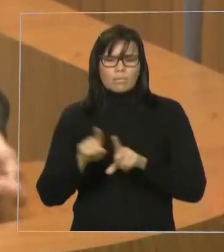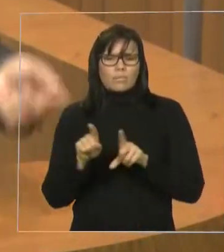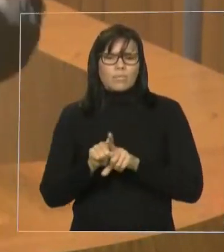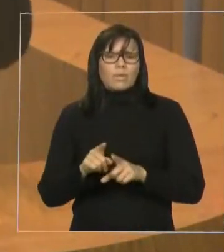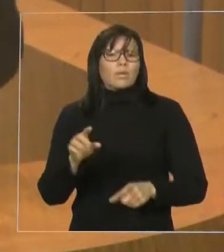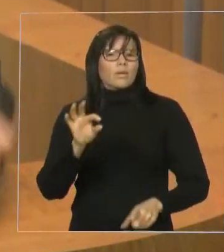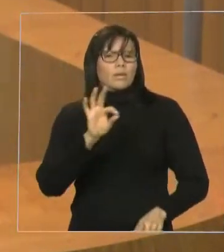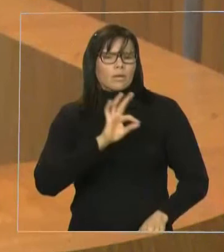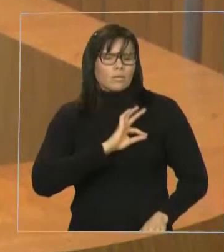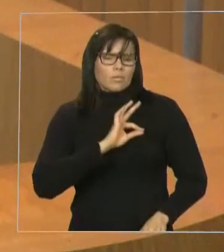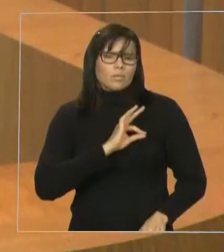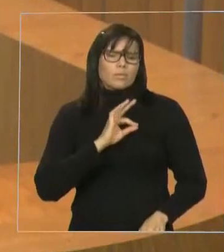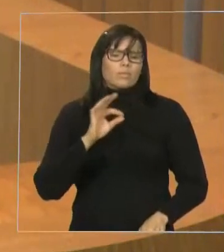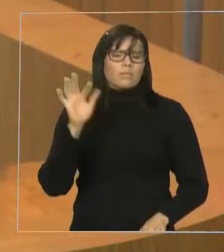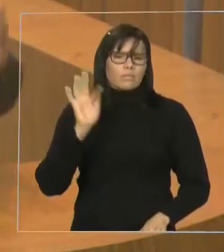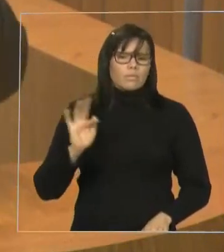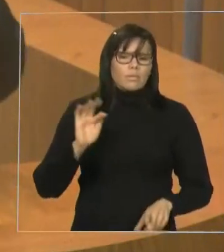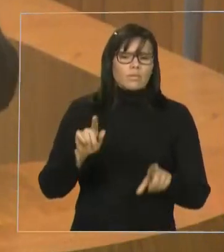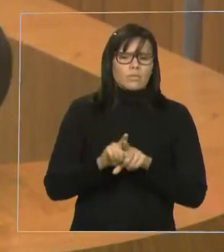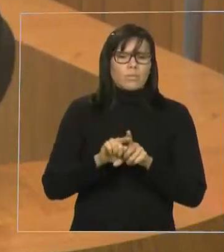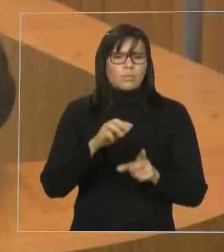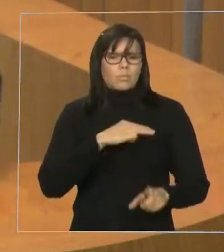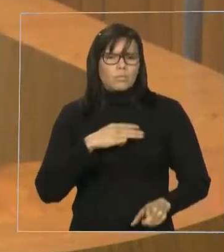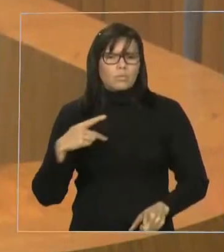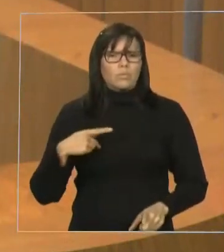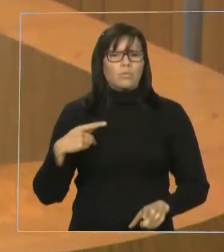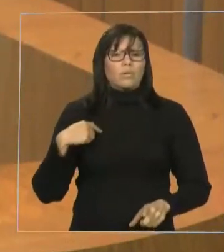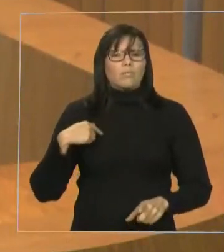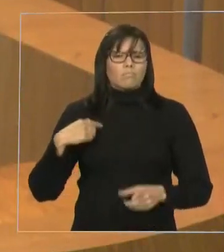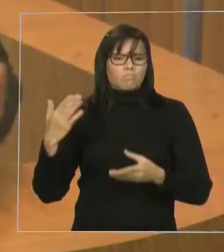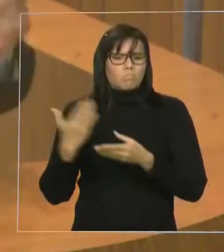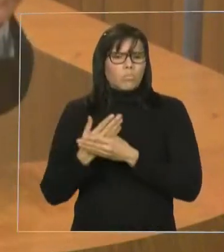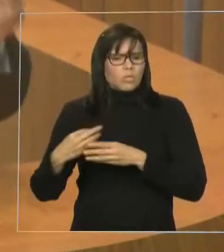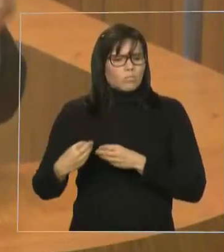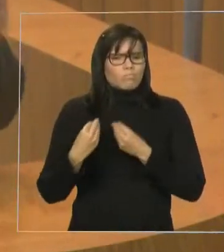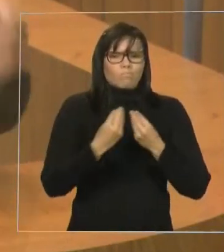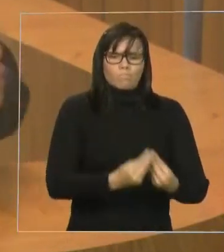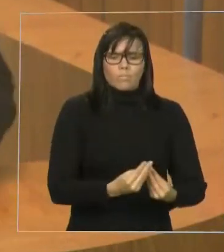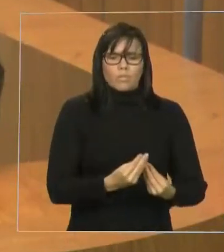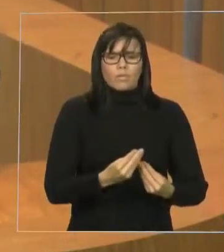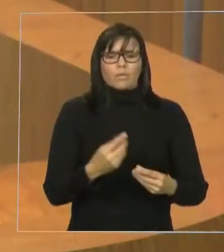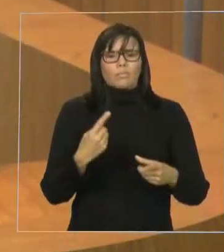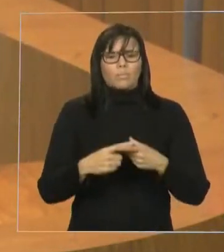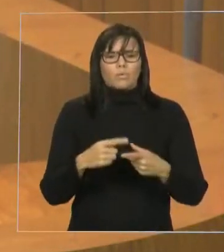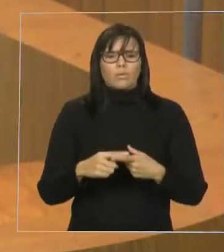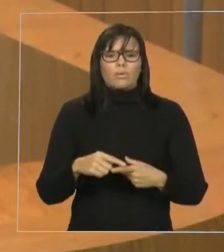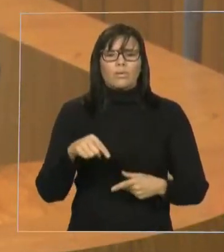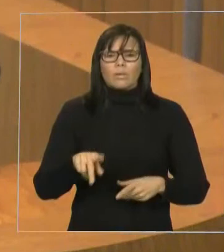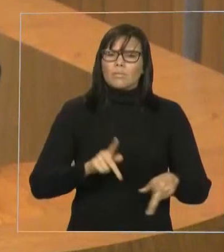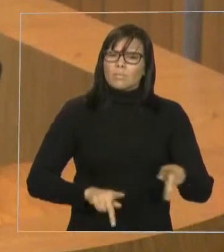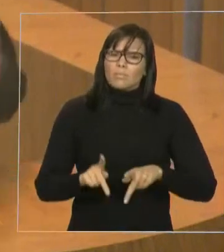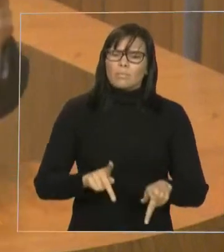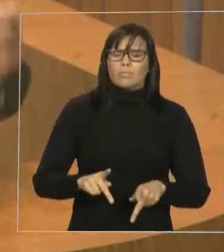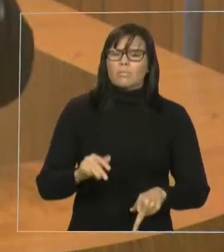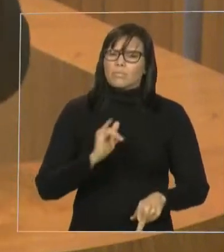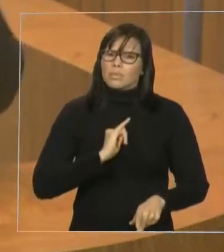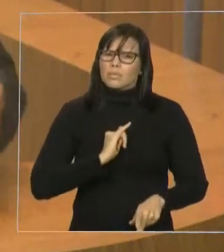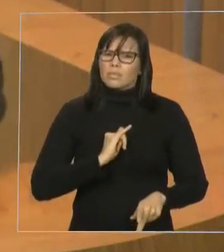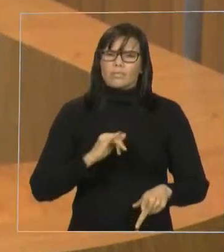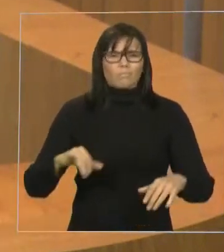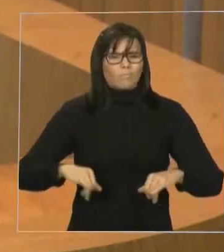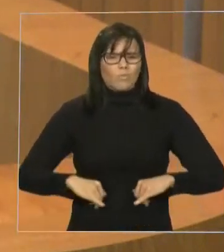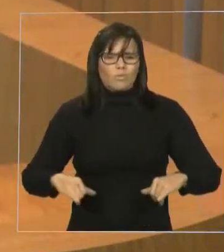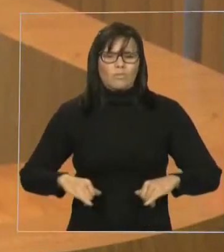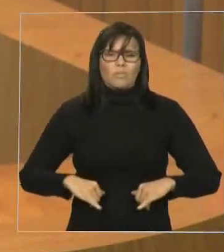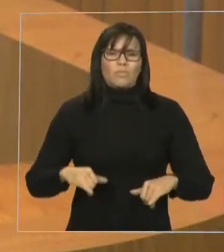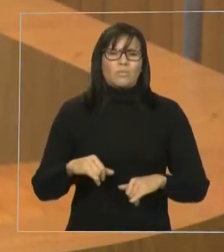o Ministério Público Federal, ao Ministério Público Estadual, para que tome as devidas providências. Estão matando à população de Imperatriz. Esgoto com a eração